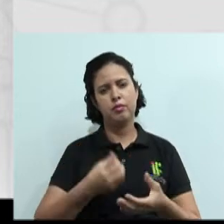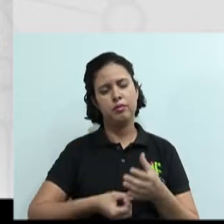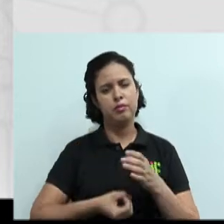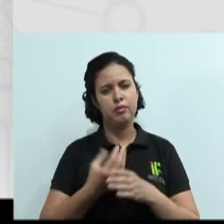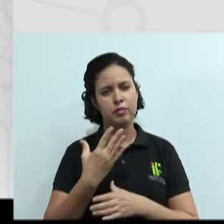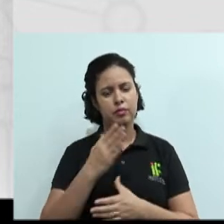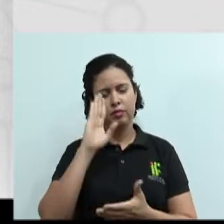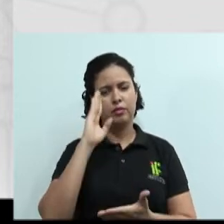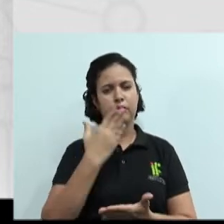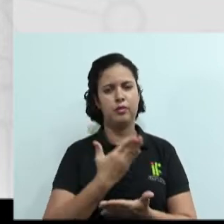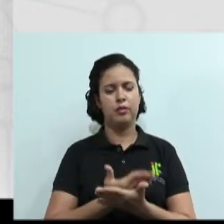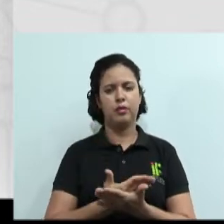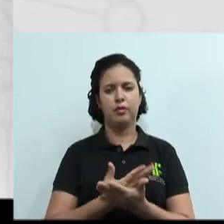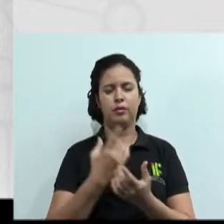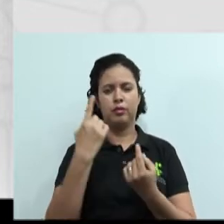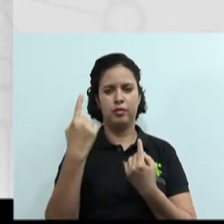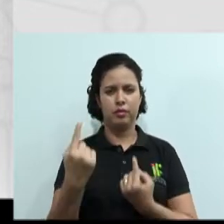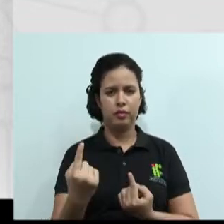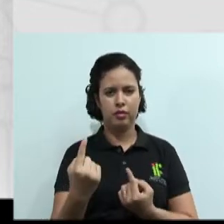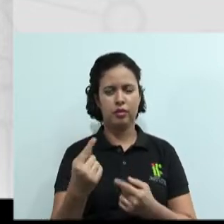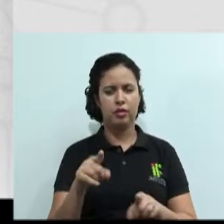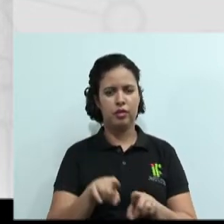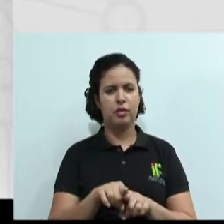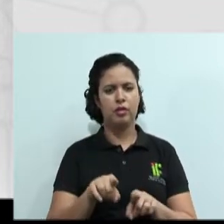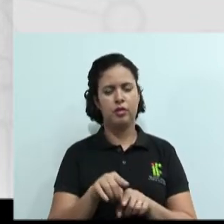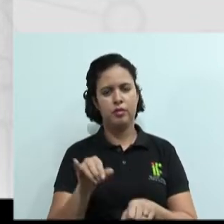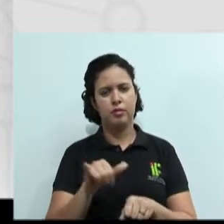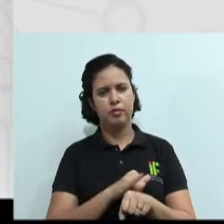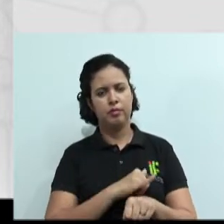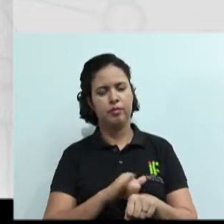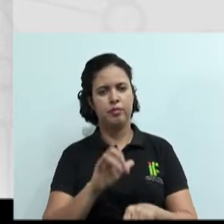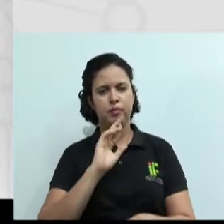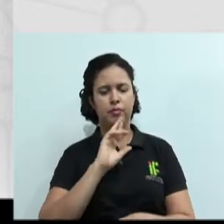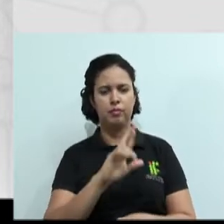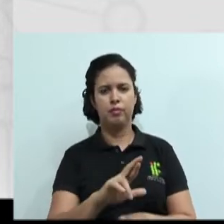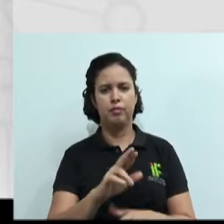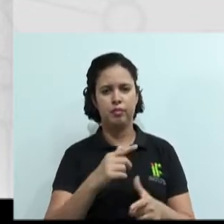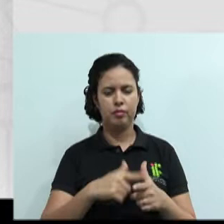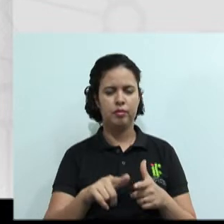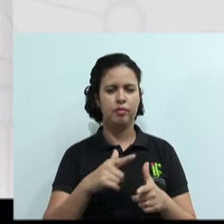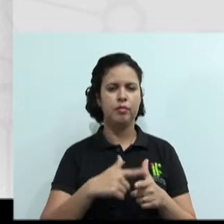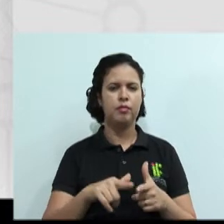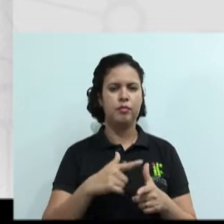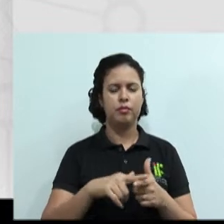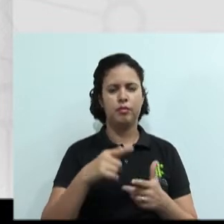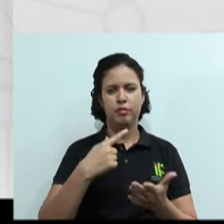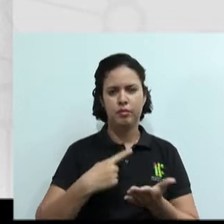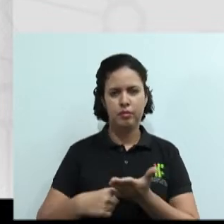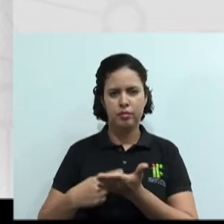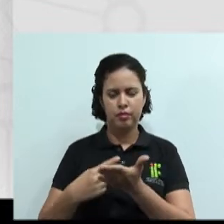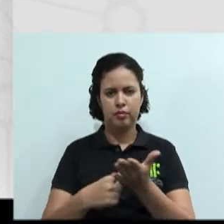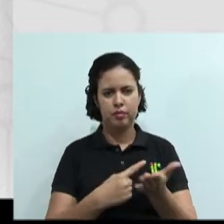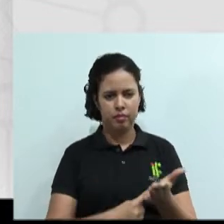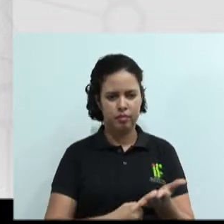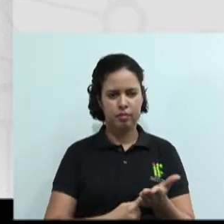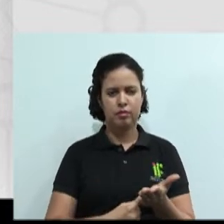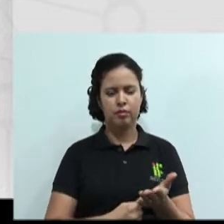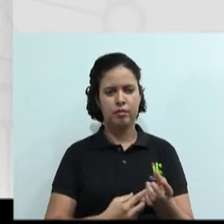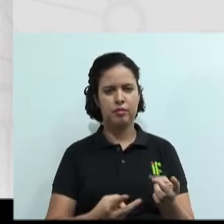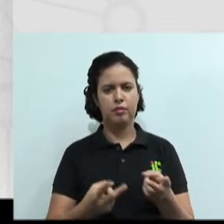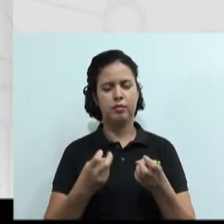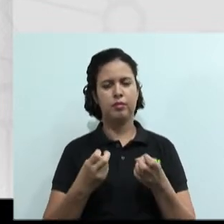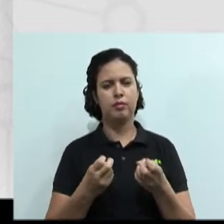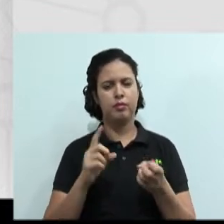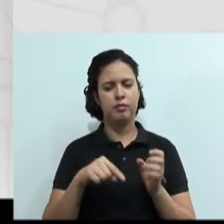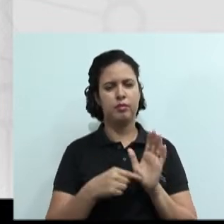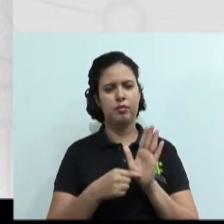confiança nas partes e técnicas para solucionar o conflito de forma cooperativa. Então, perceba que nós estamos